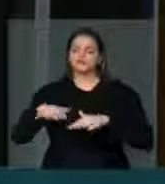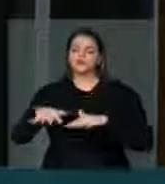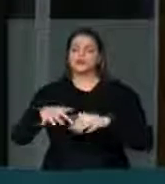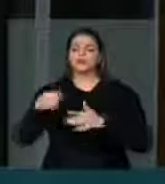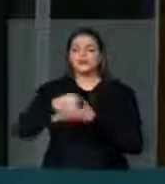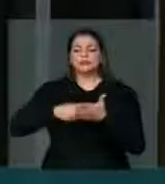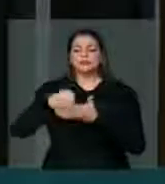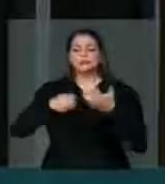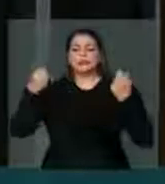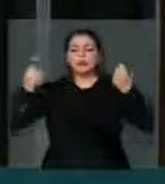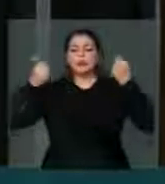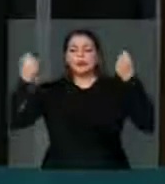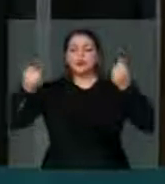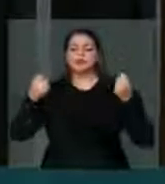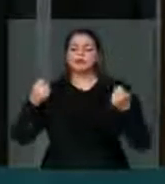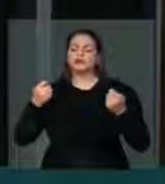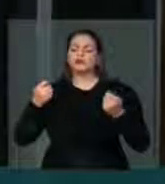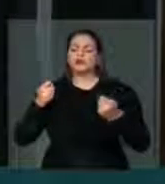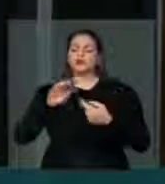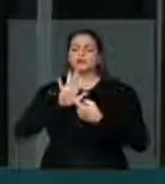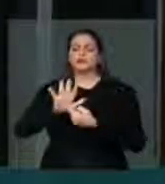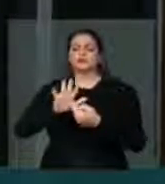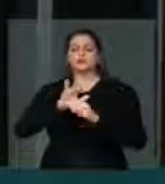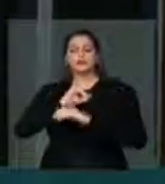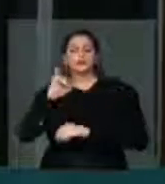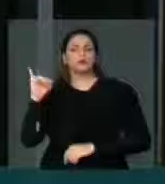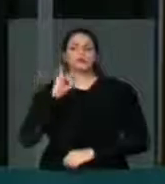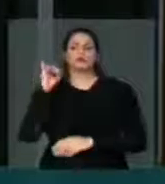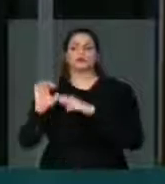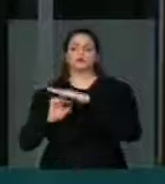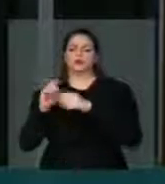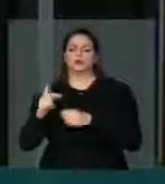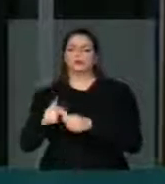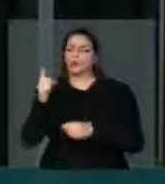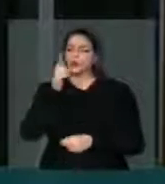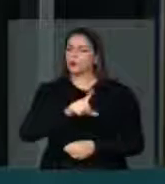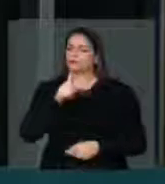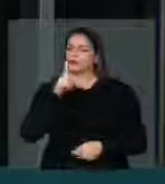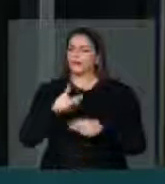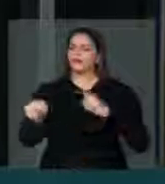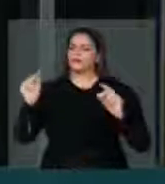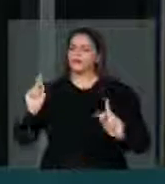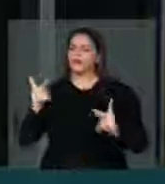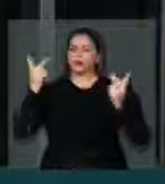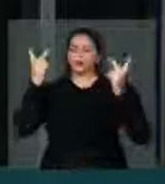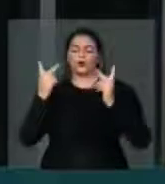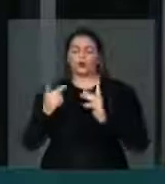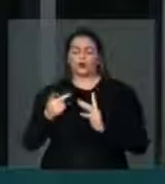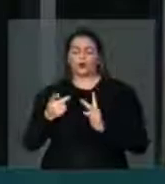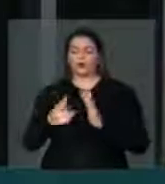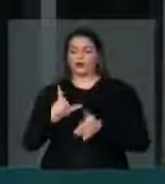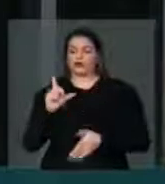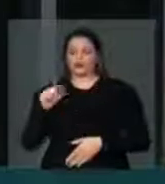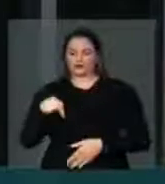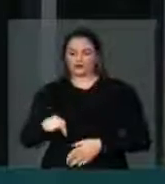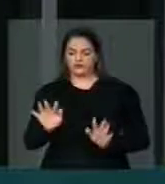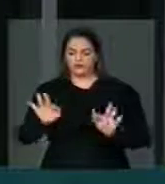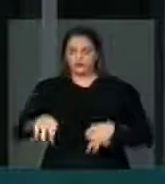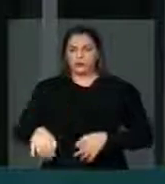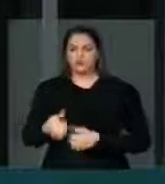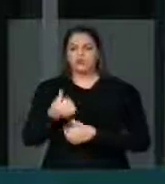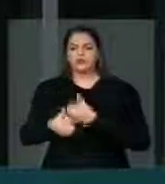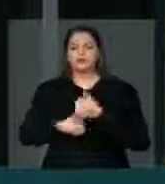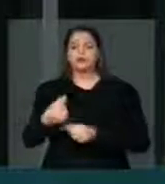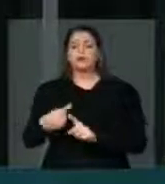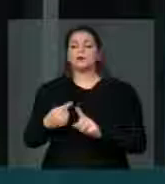oportunidade foi resgatada a grande vitória que nós obtivemos do Congresso Nacional antes do encerramento desse primeiro semestre, que foi a